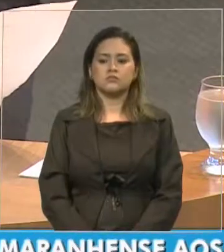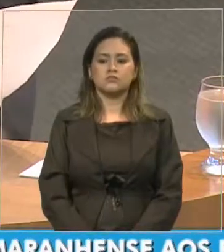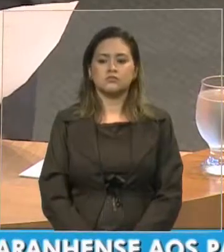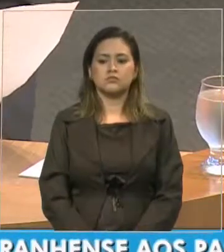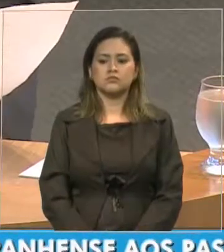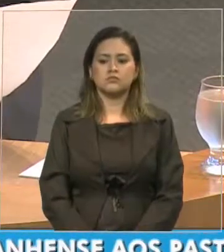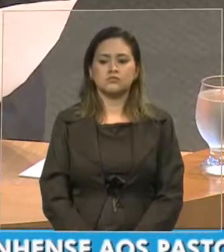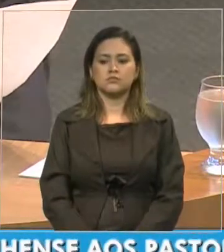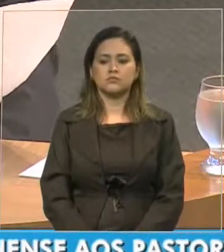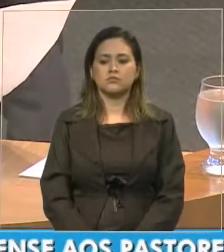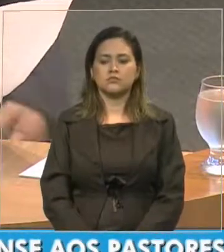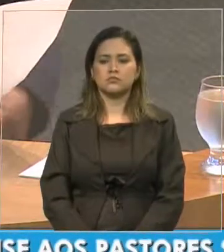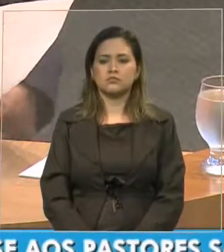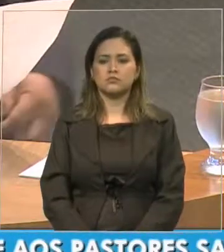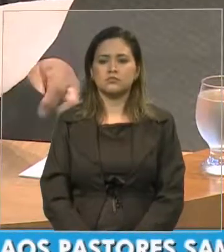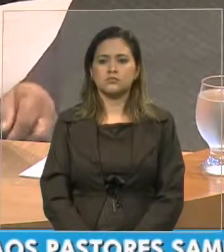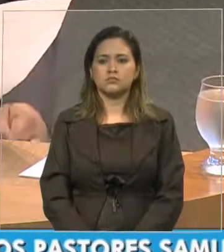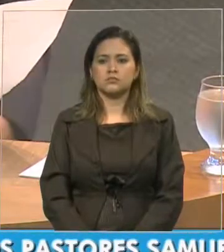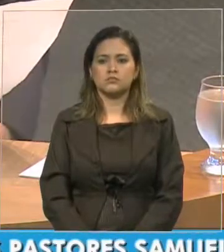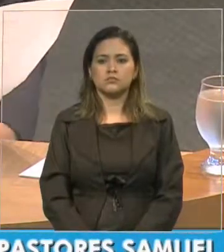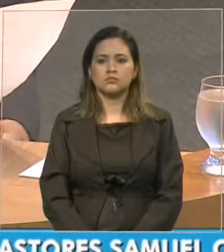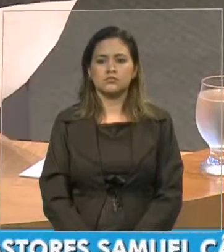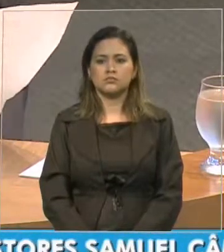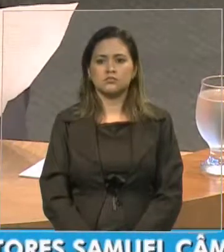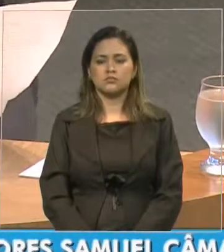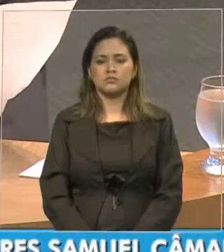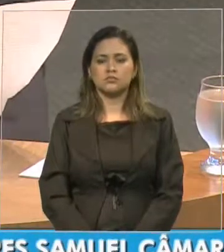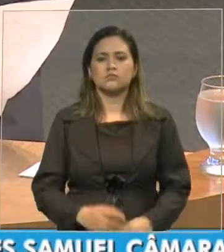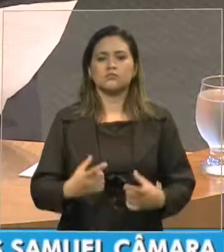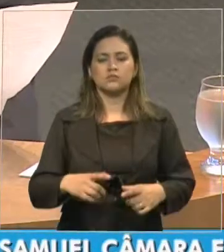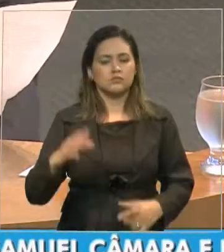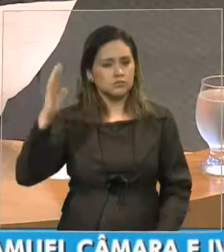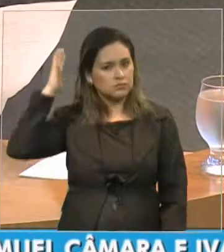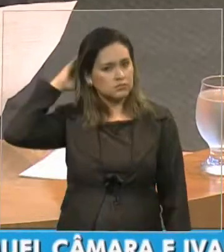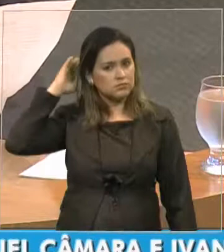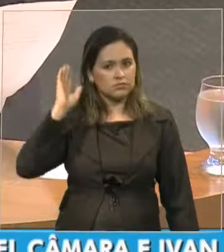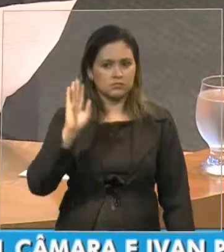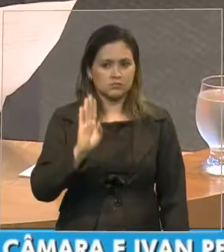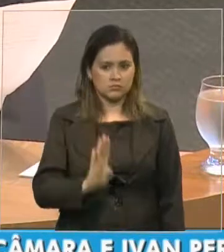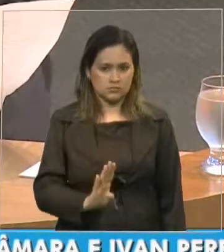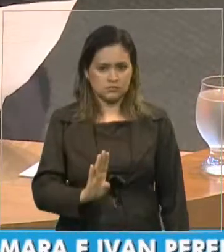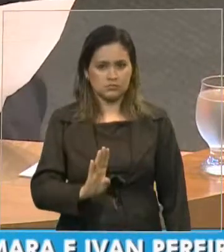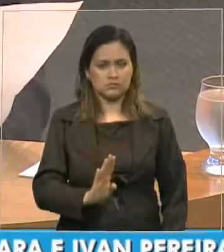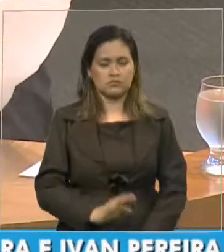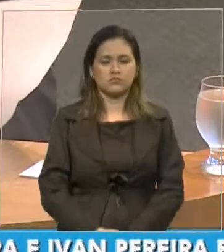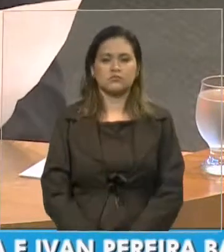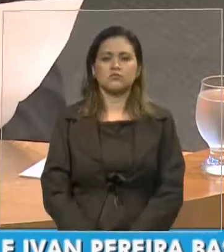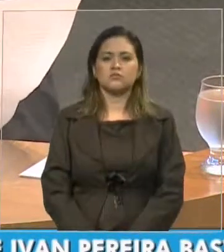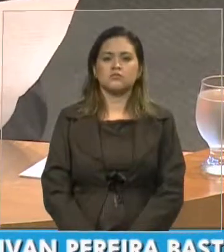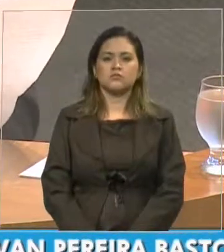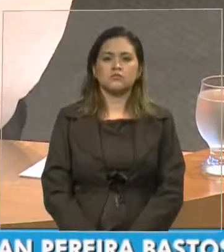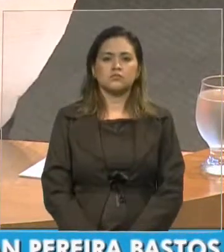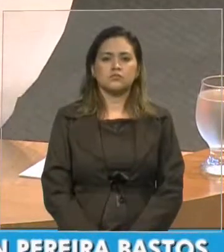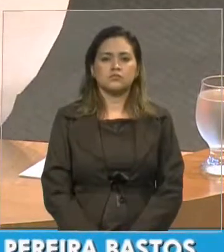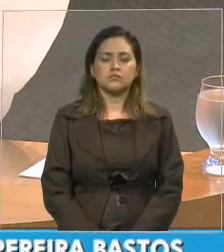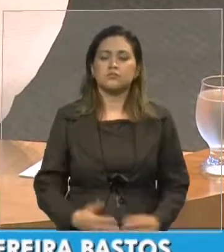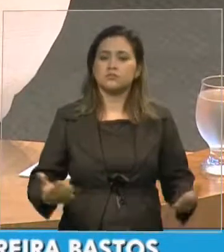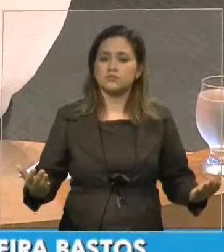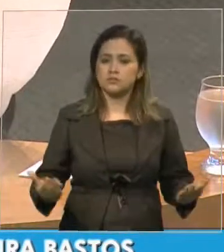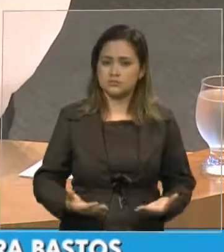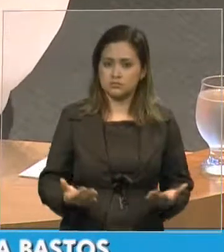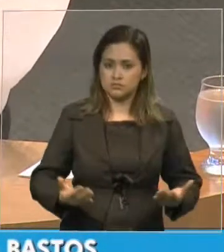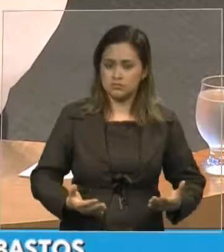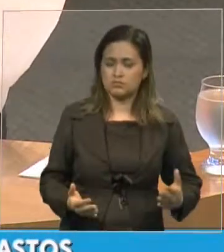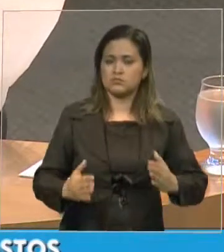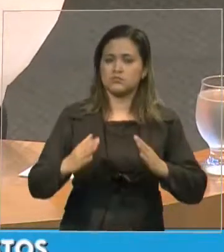e na cidade nominada Belém. Hoje, esta Igreja, com esta